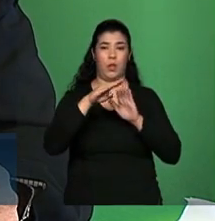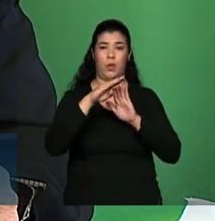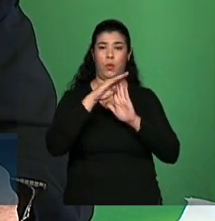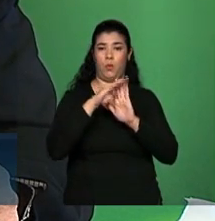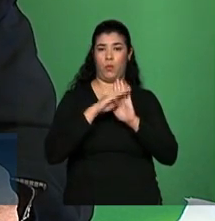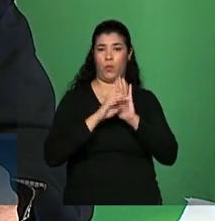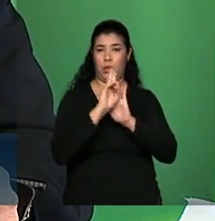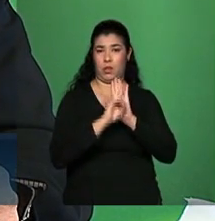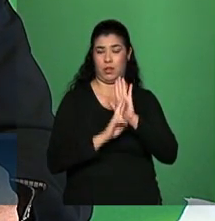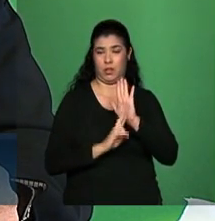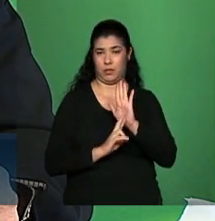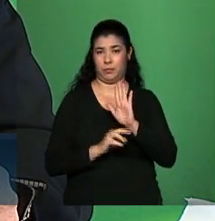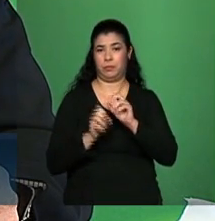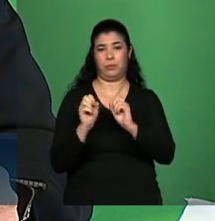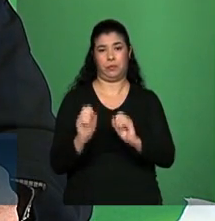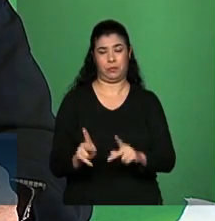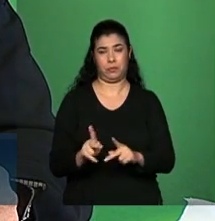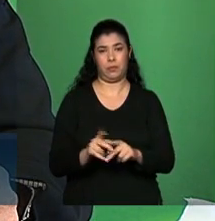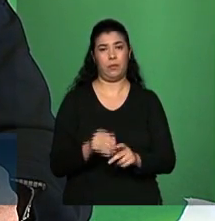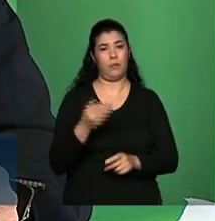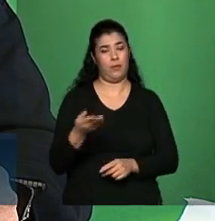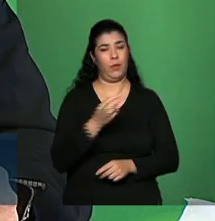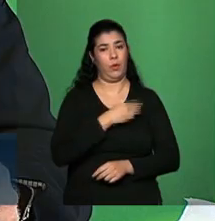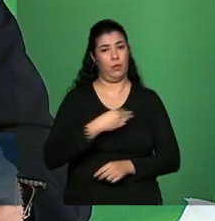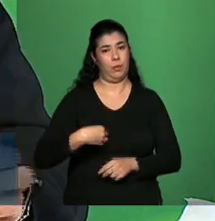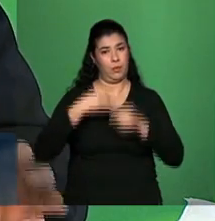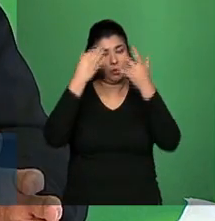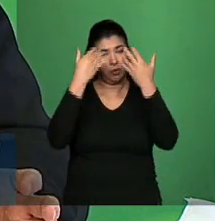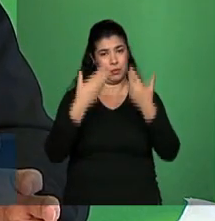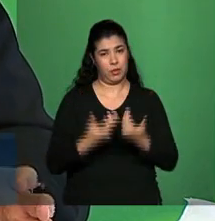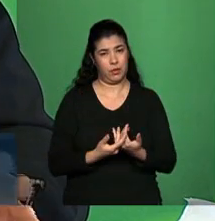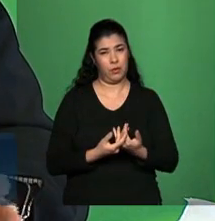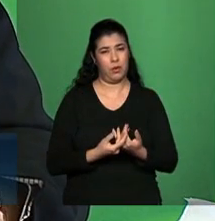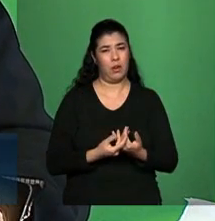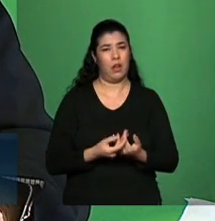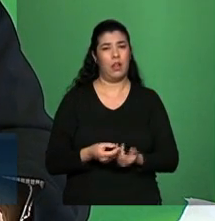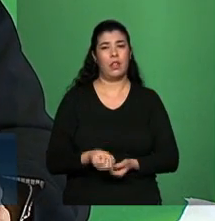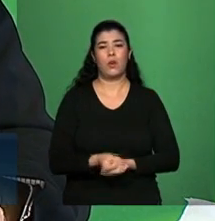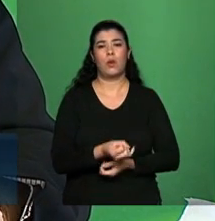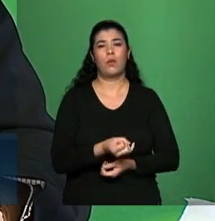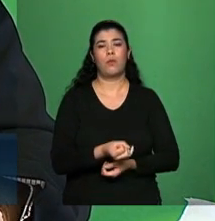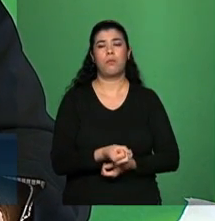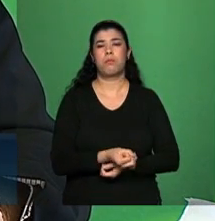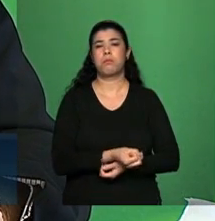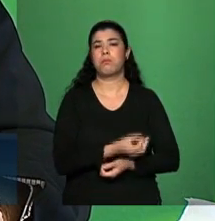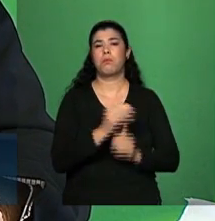Como disse o Gabas, grande parte da população se aposenta por